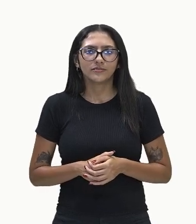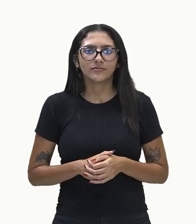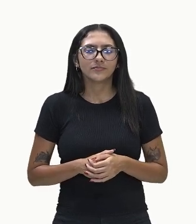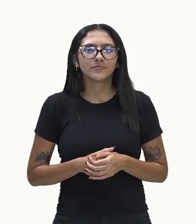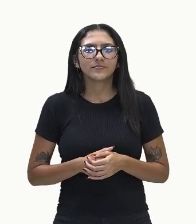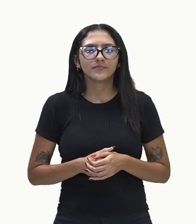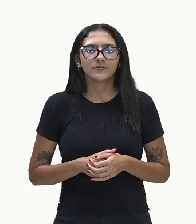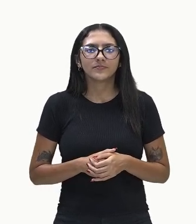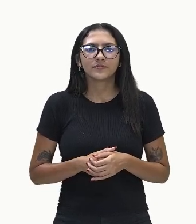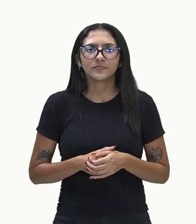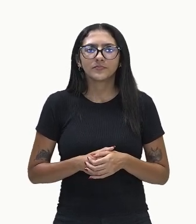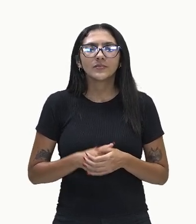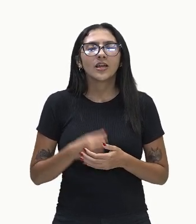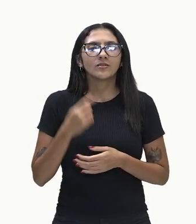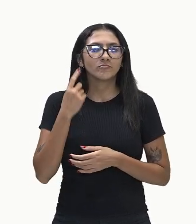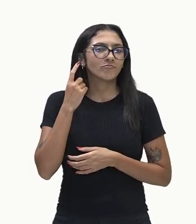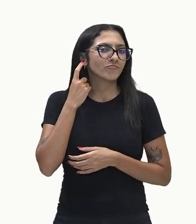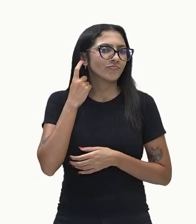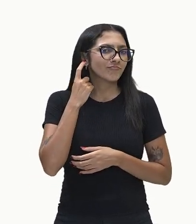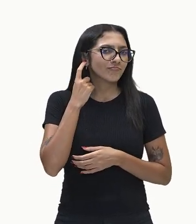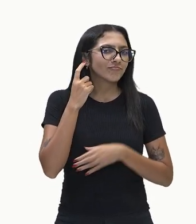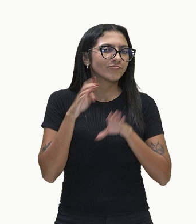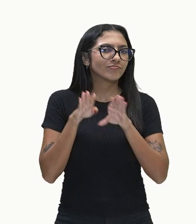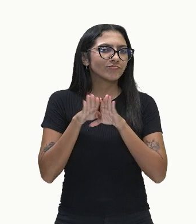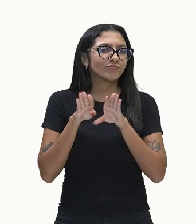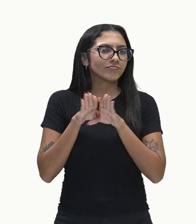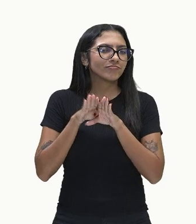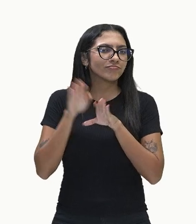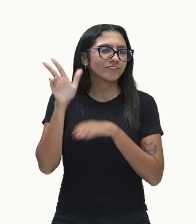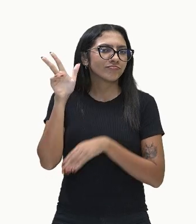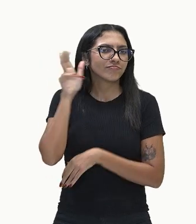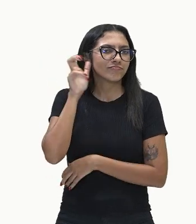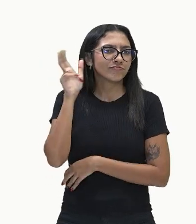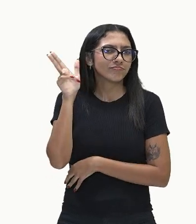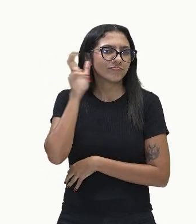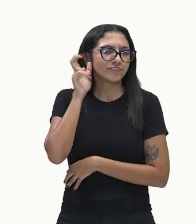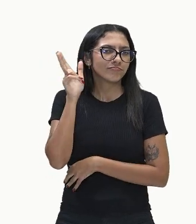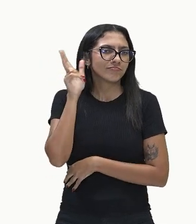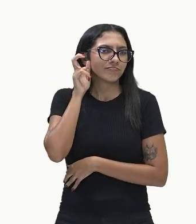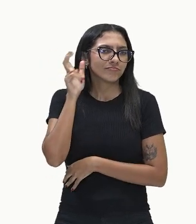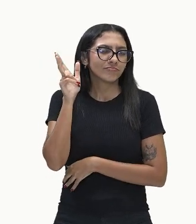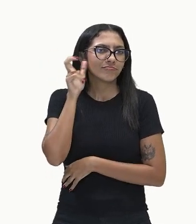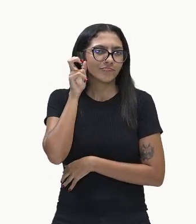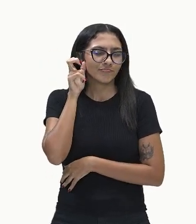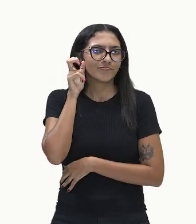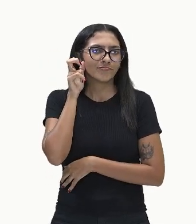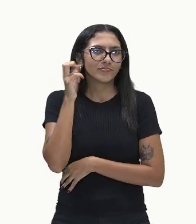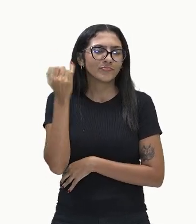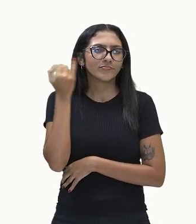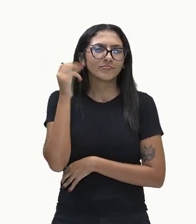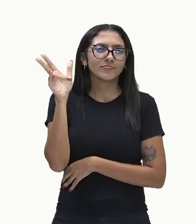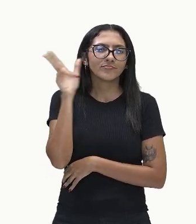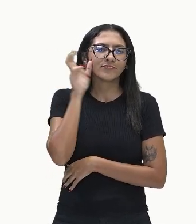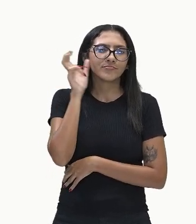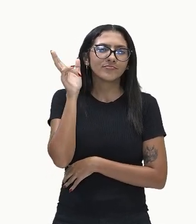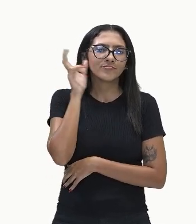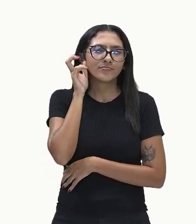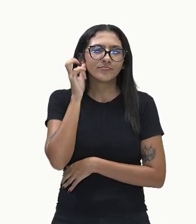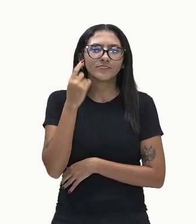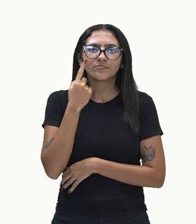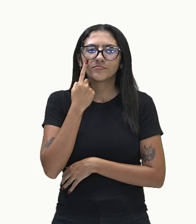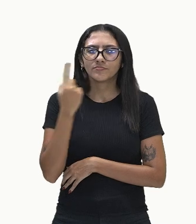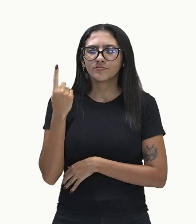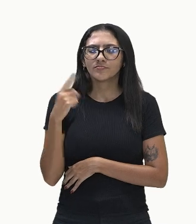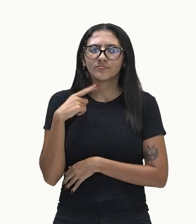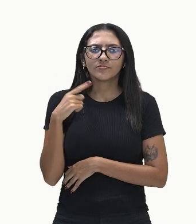E aí tem o canal, né? O canal por onde o som vai adentrar o organismo. Tá bom? E bem aqui, ó, essa membrana